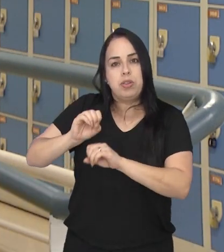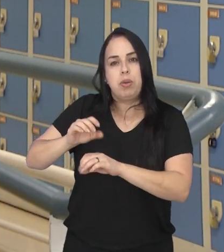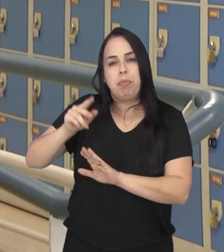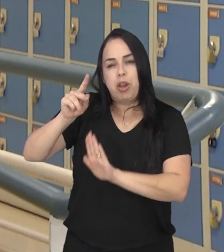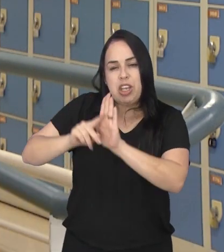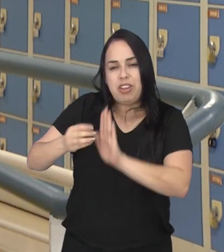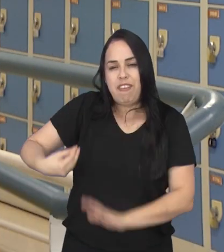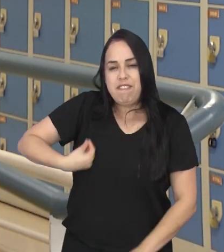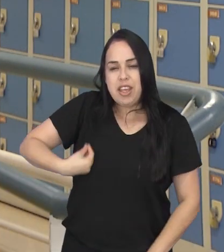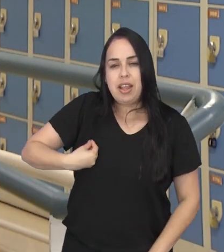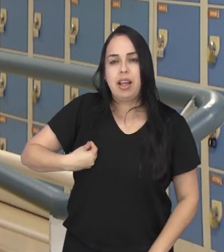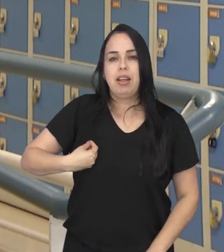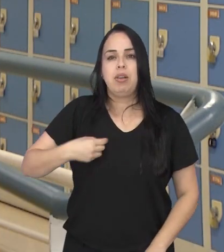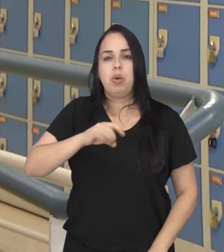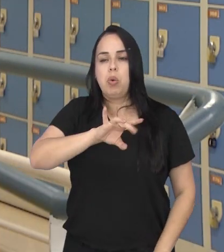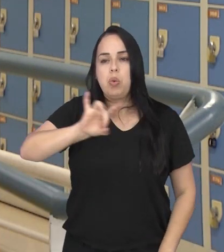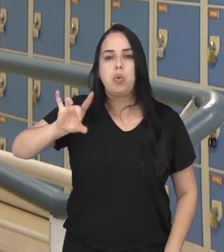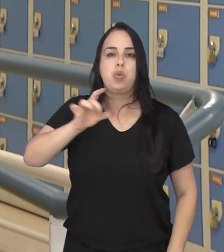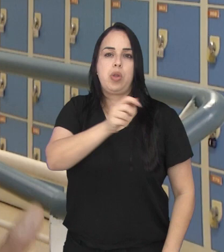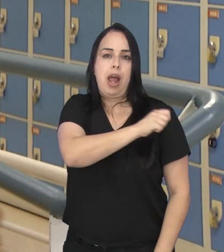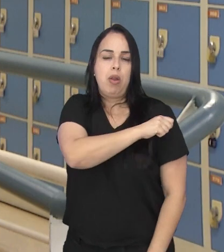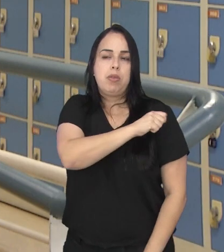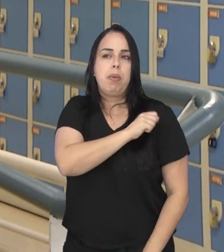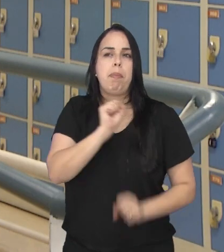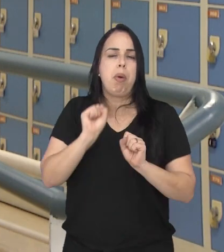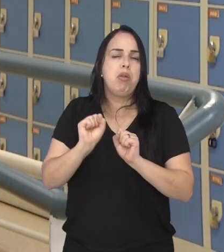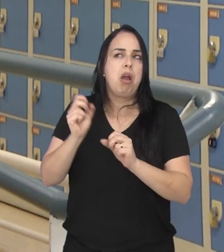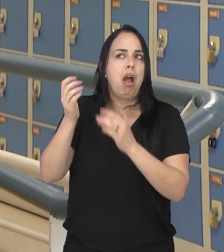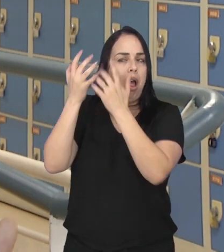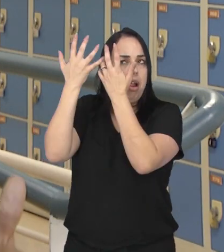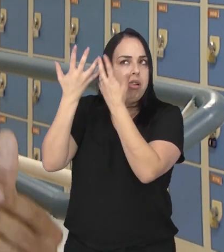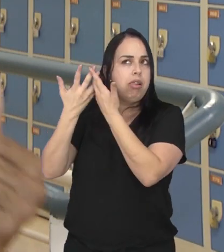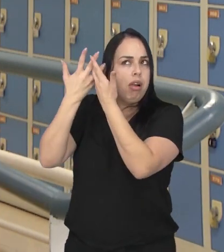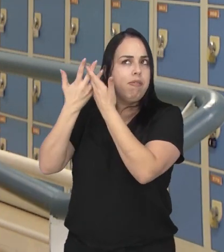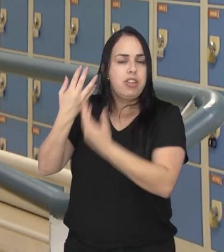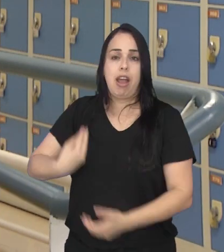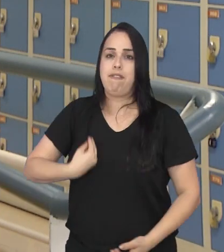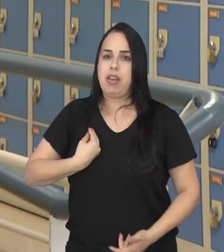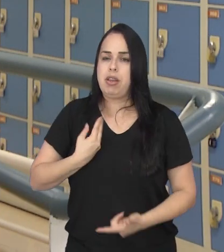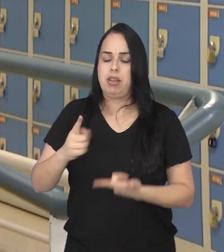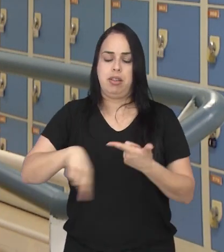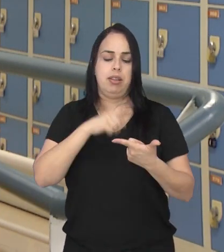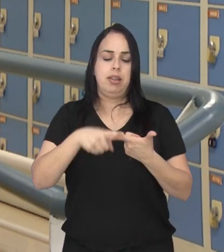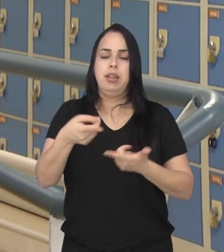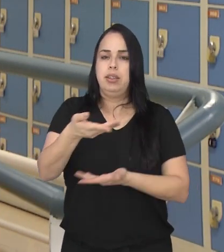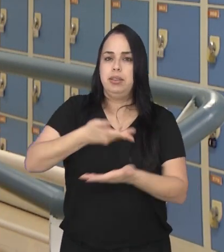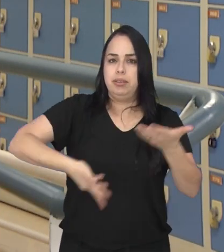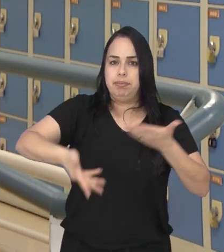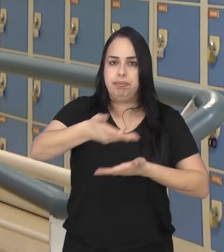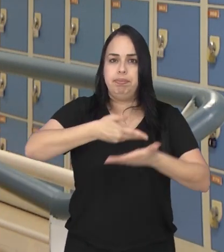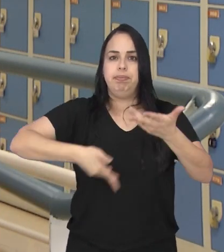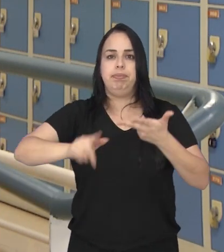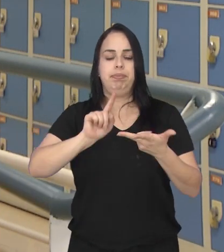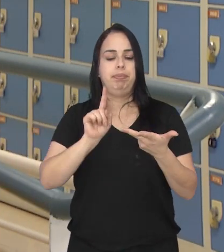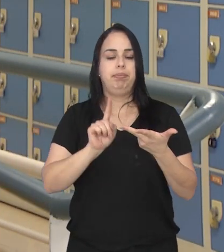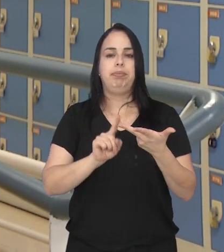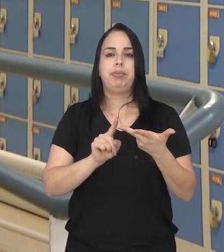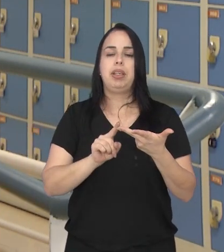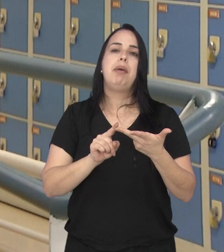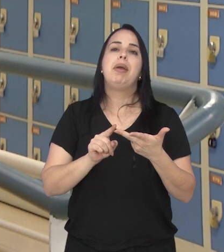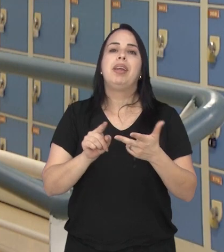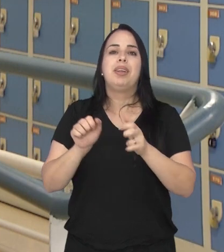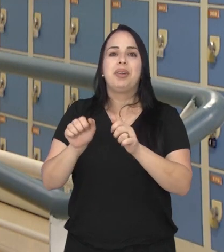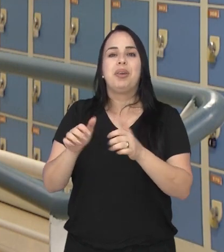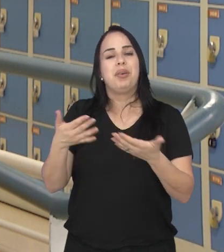é justamente momentos que os alunos podem refletir aí a vida deles, o relacionamento com o outro, com